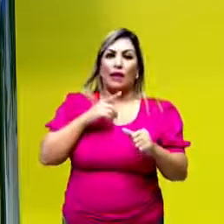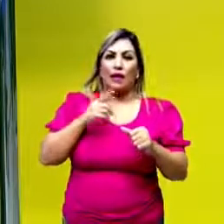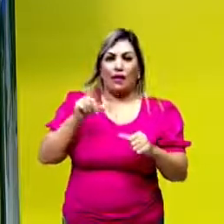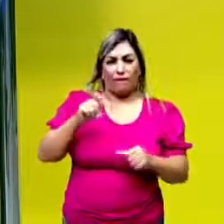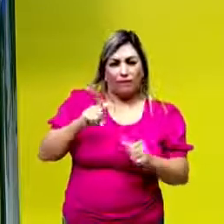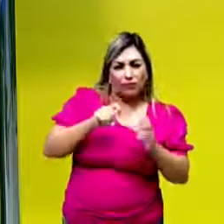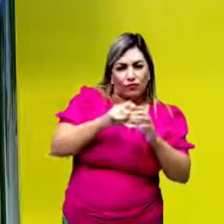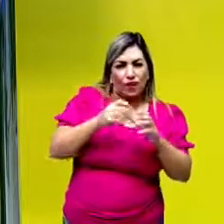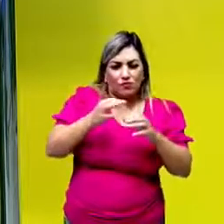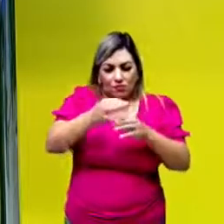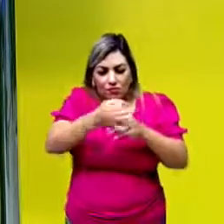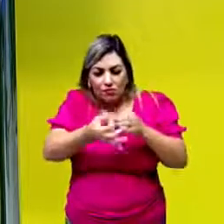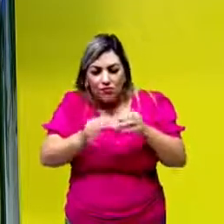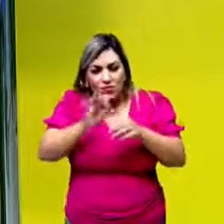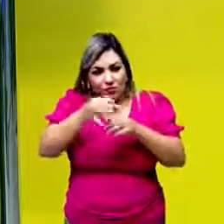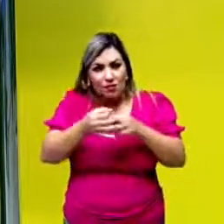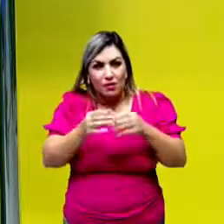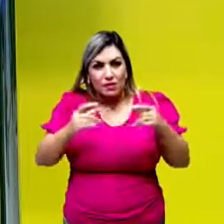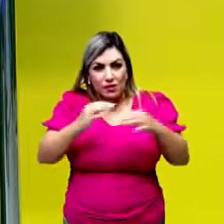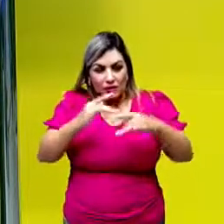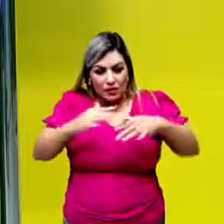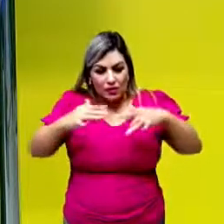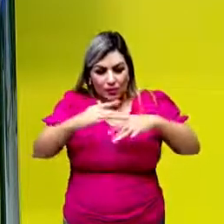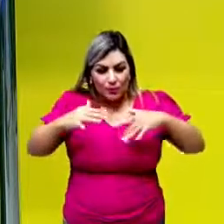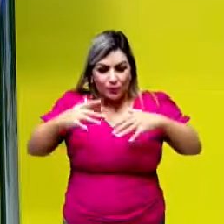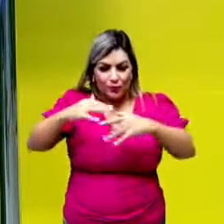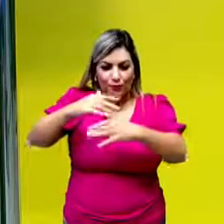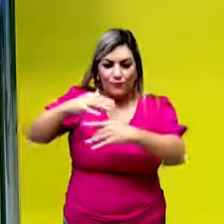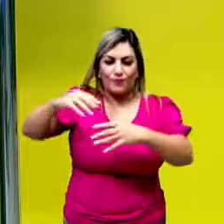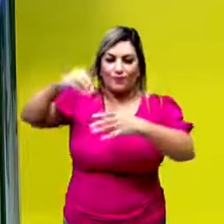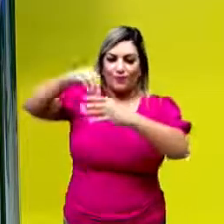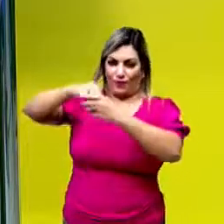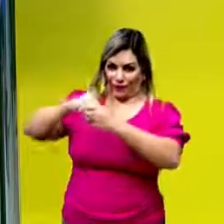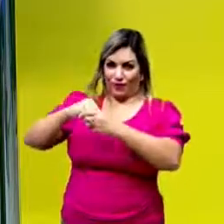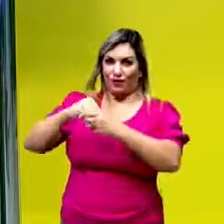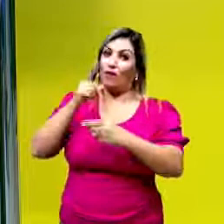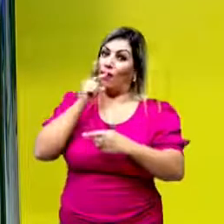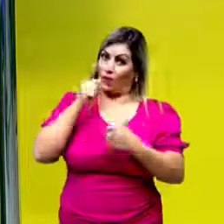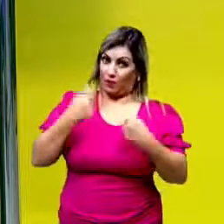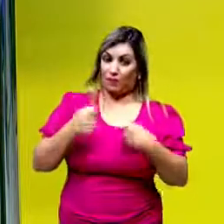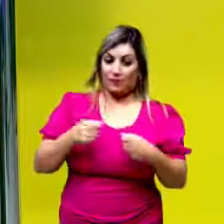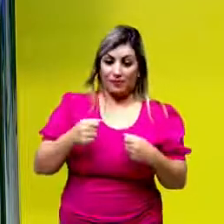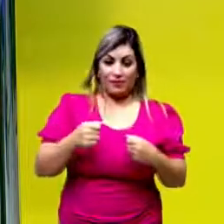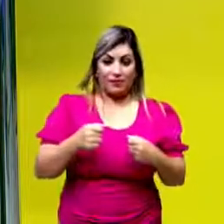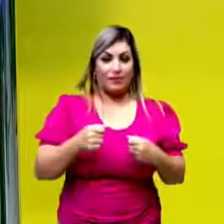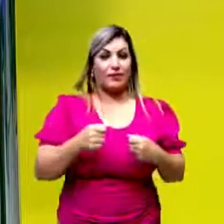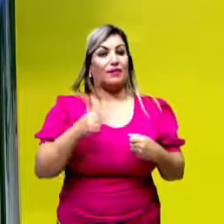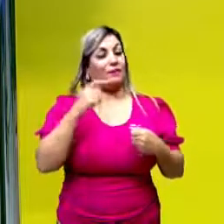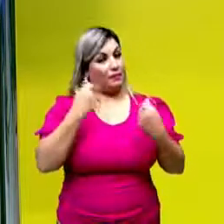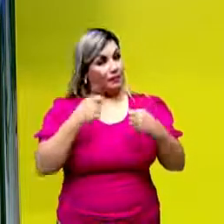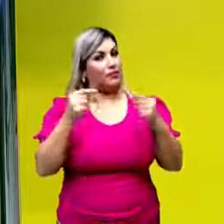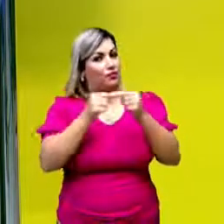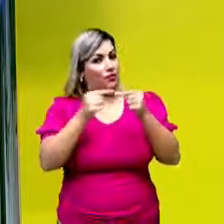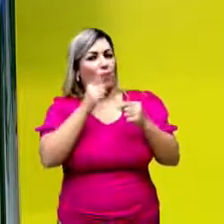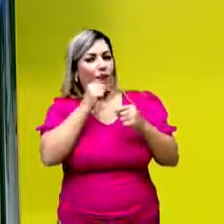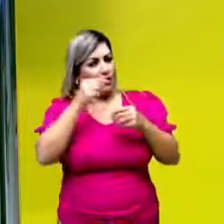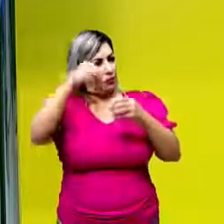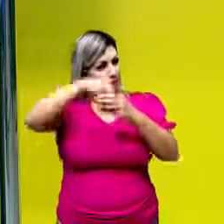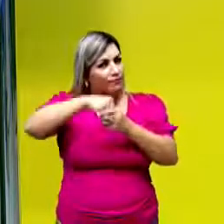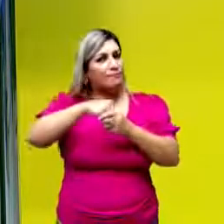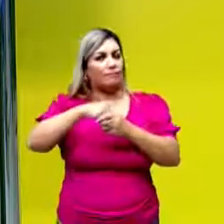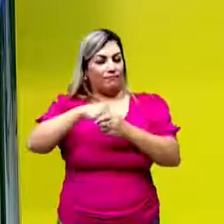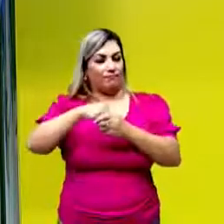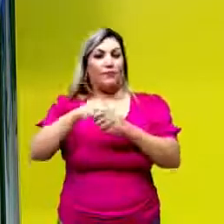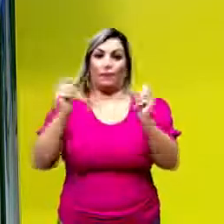eles são flagelados, eles precisam se locomover em um meio que tenha água, que seja aquoso, ok? E aí,